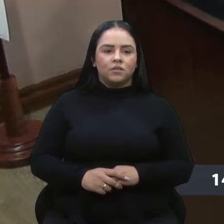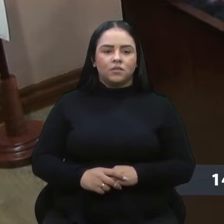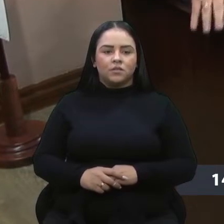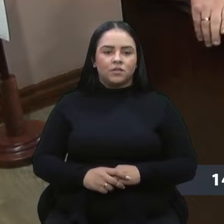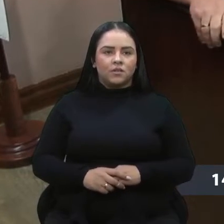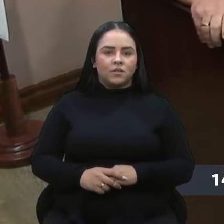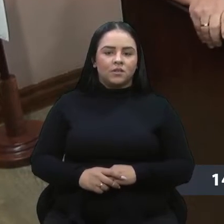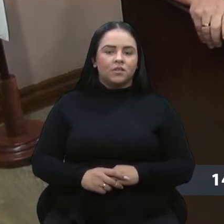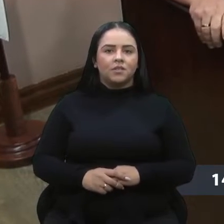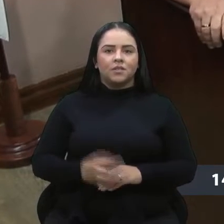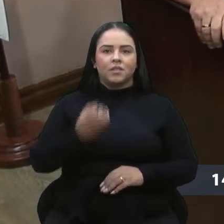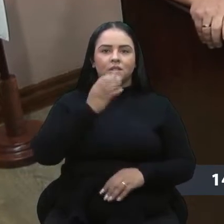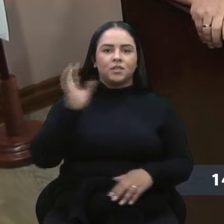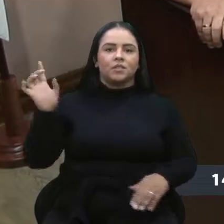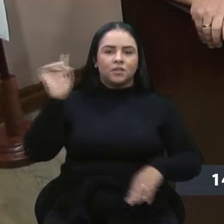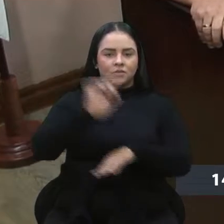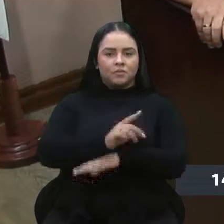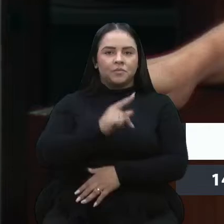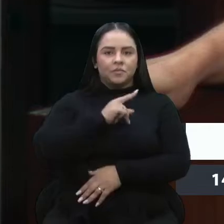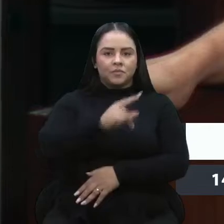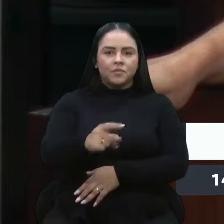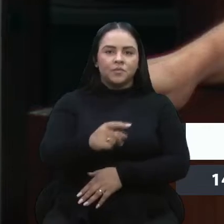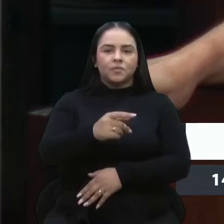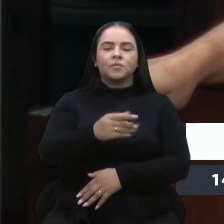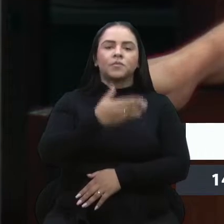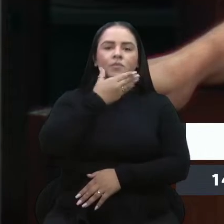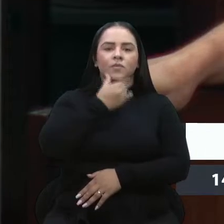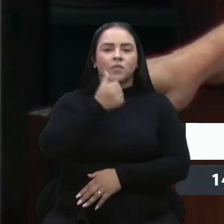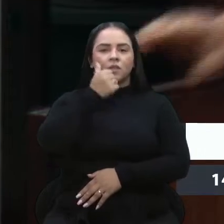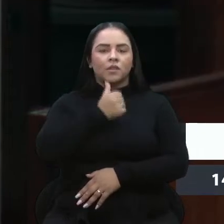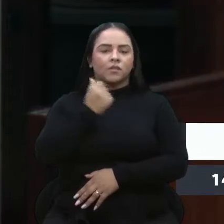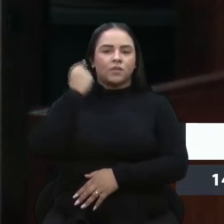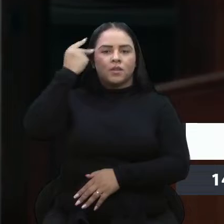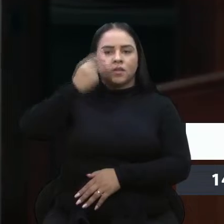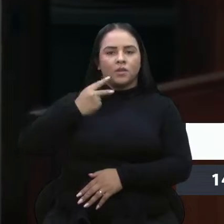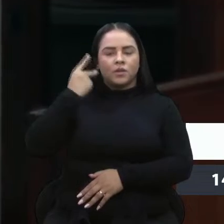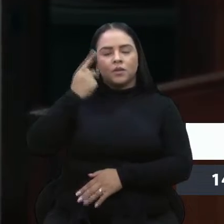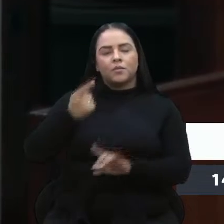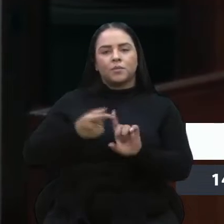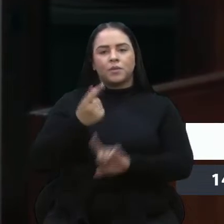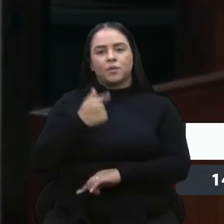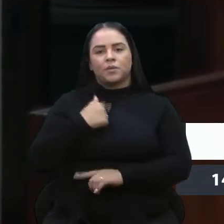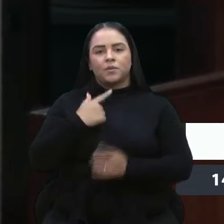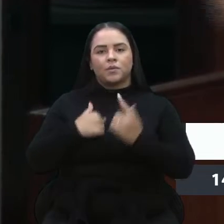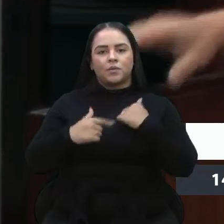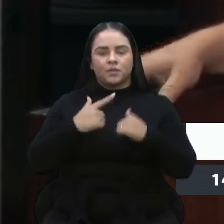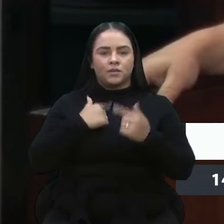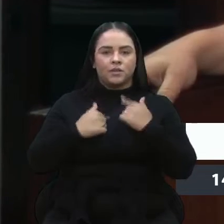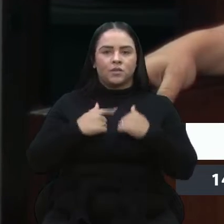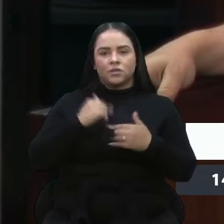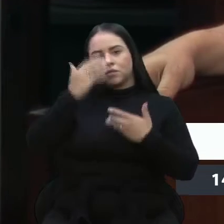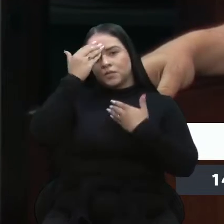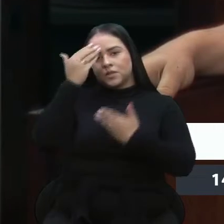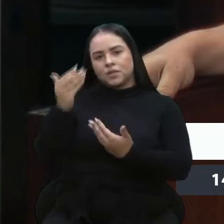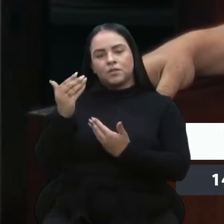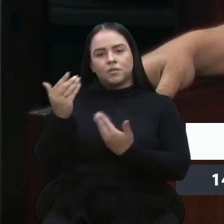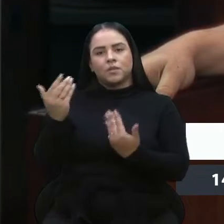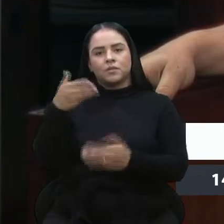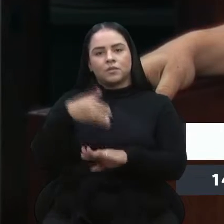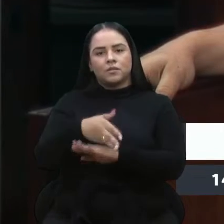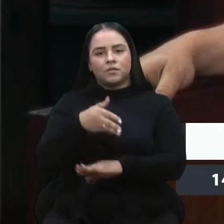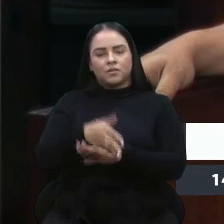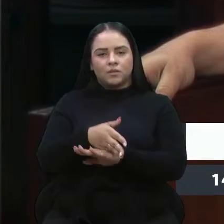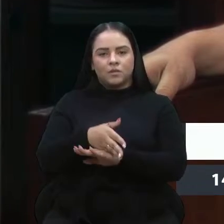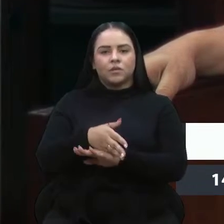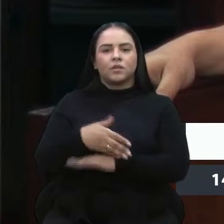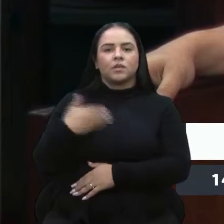Bom dia, senhora presidente, senhoras e senhores vereadores. Primeiramente, eu gostaria de agradecer aqui a presença da nossa